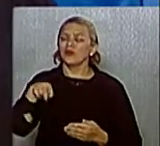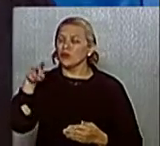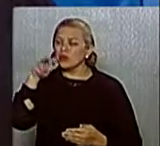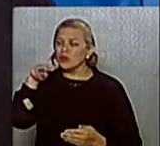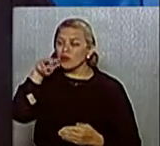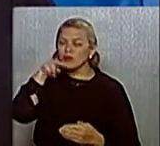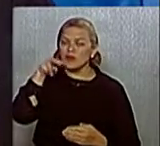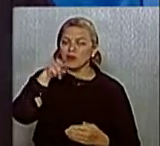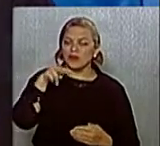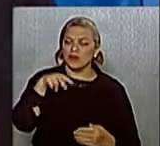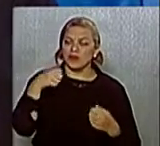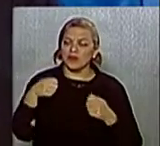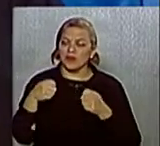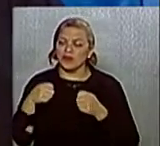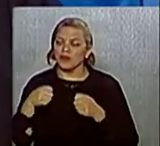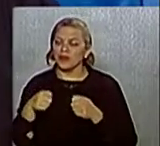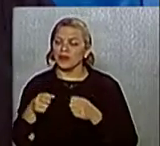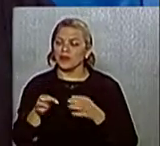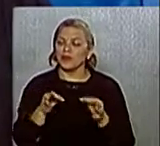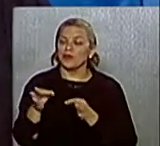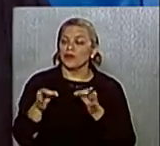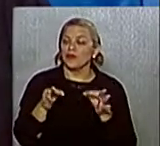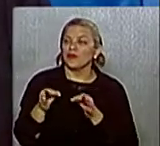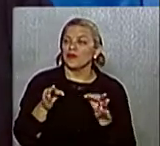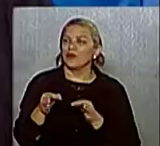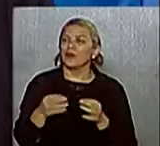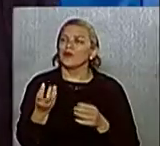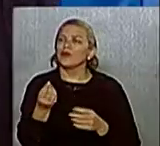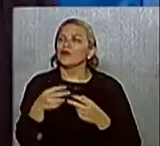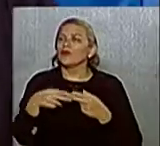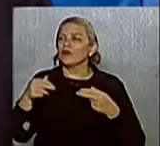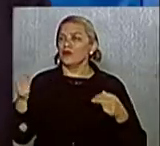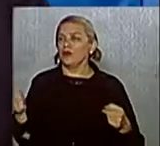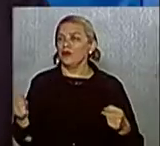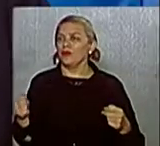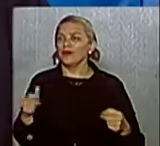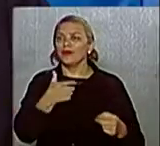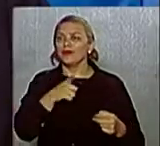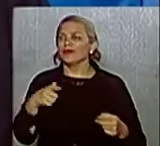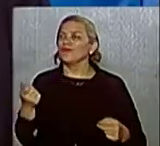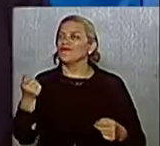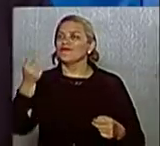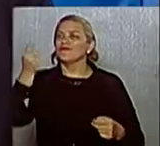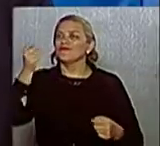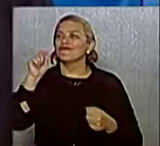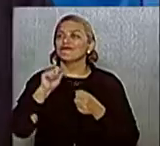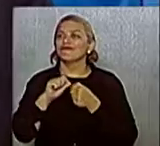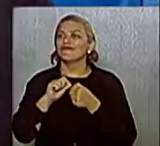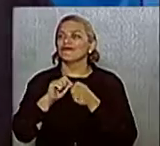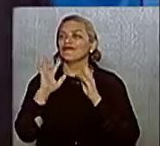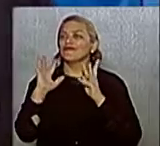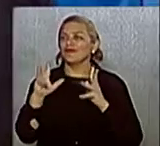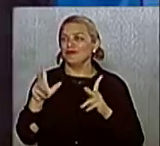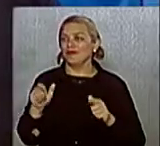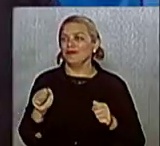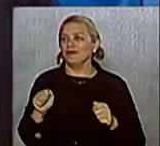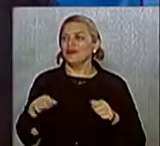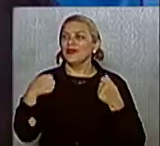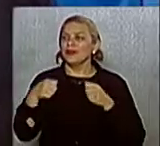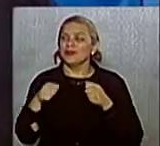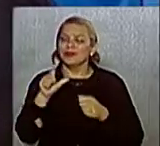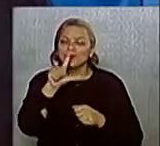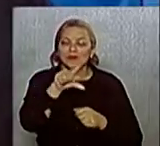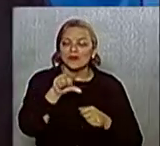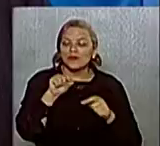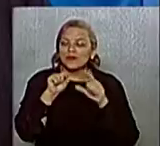necessidades para se realizar. Por que não realizar tudo? Porque não tem dinheiro para fazer tudo. E aí a gente tem que priorizar. E é